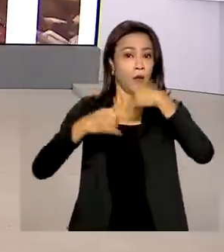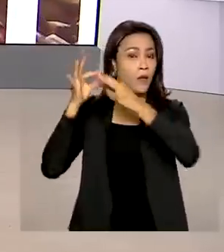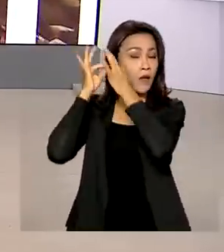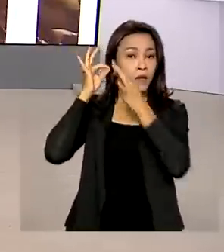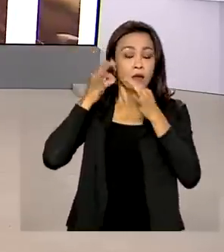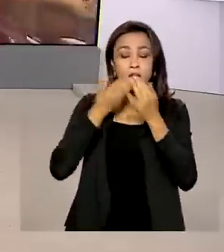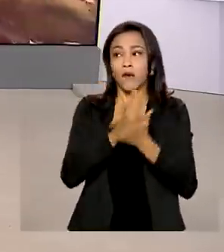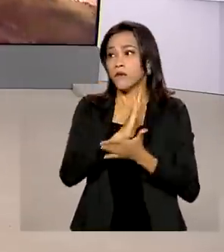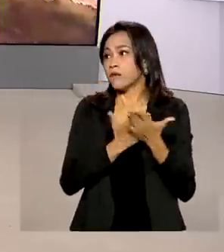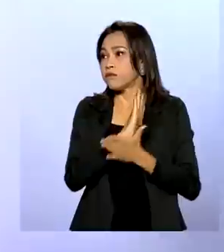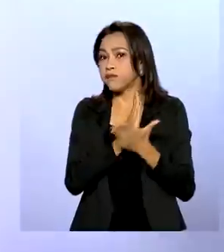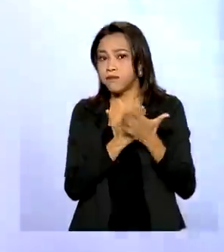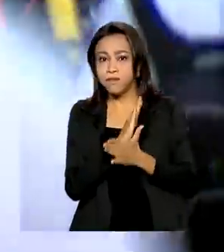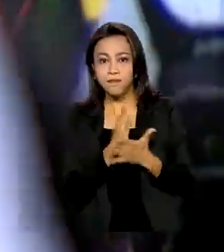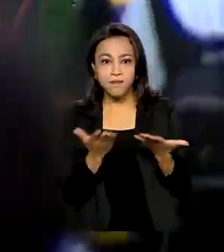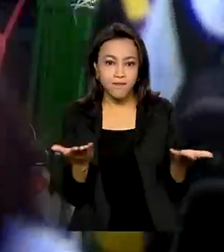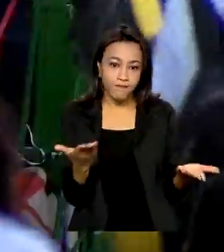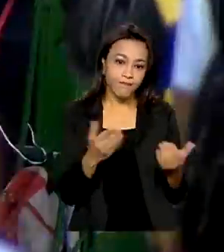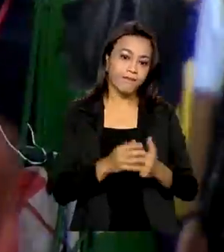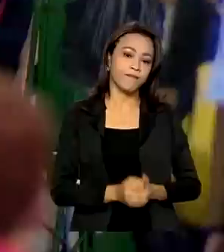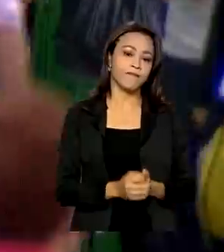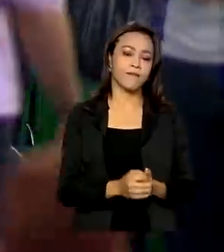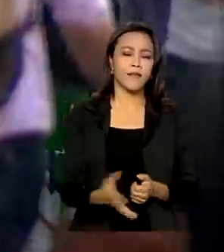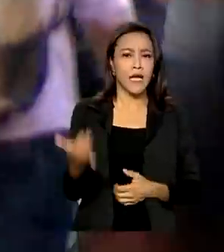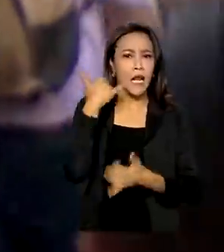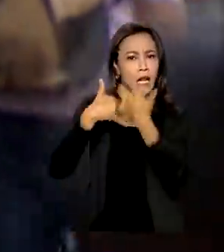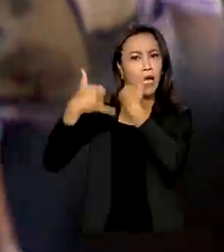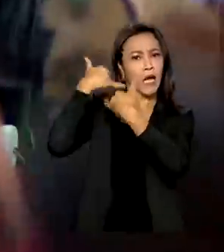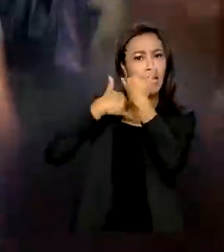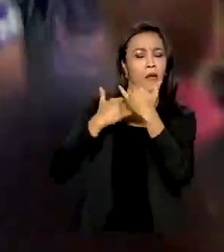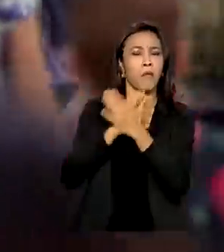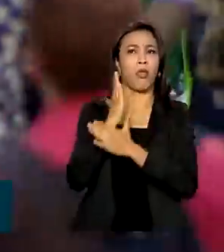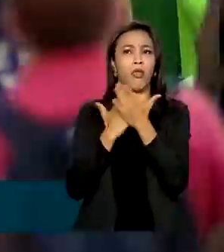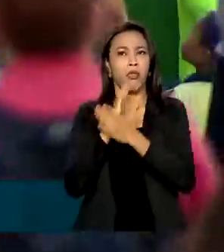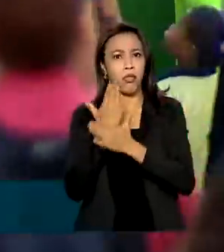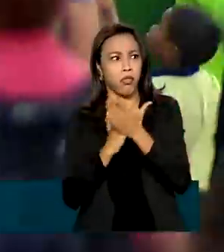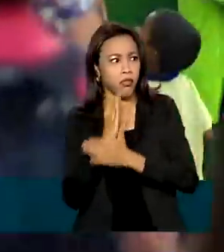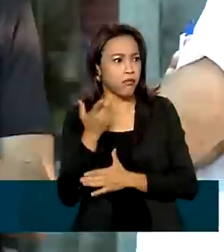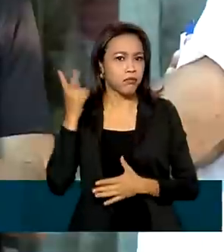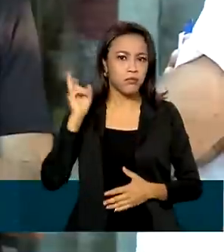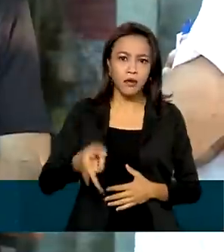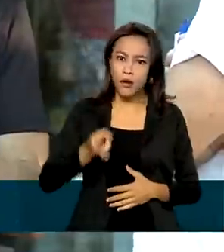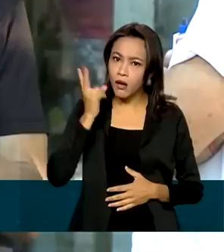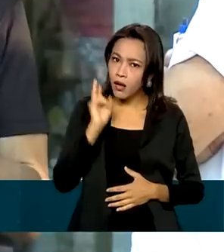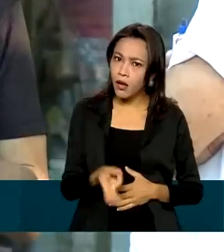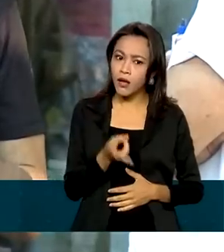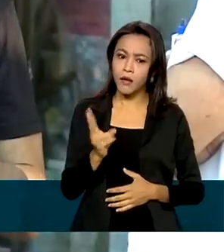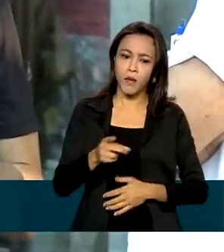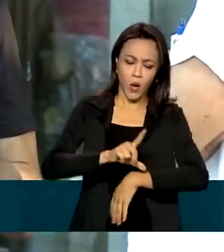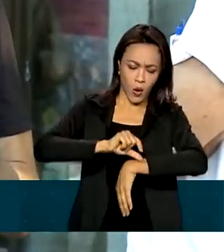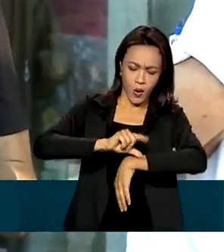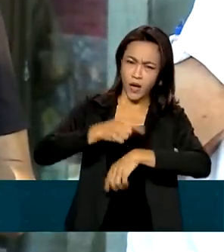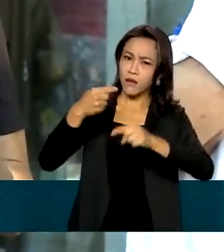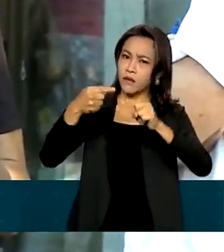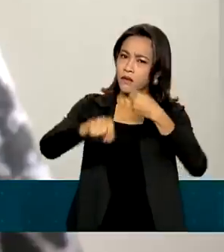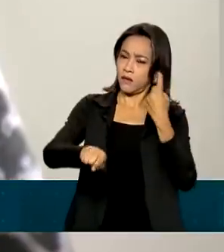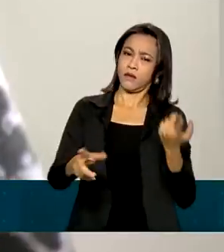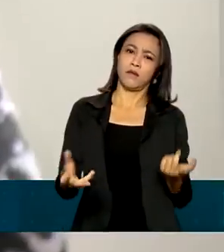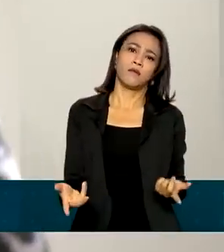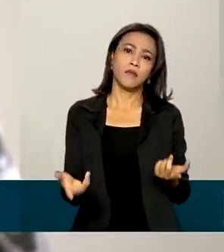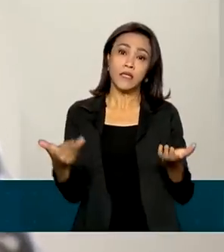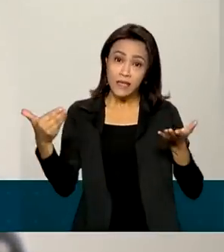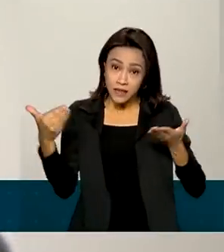perturba o consumidor. Ligações indesejáveis, insistentes, em dias e horários impróprios.